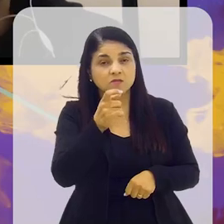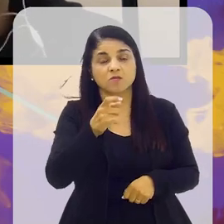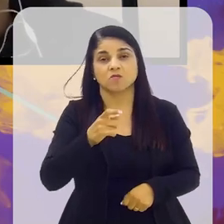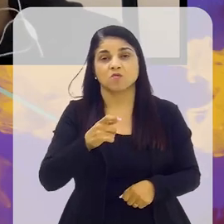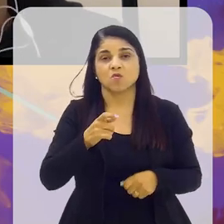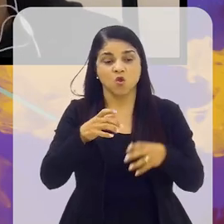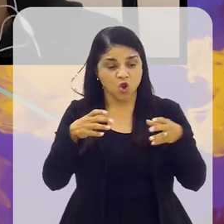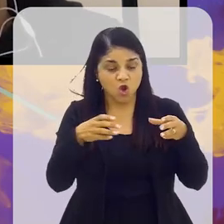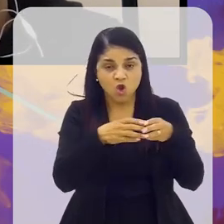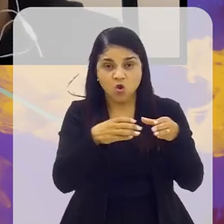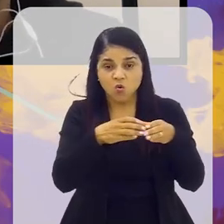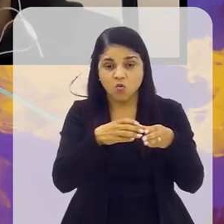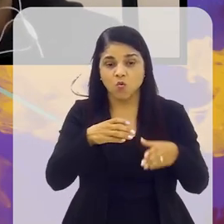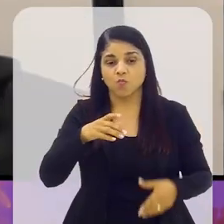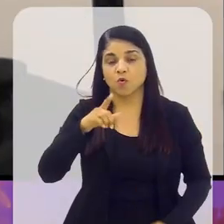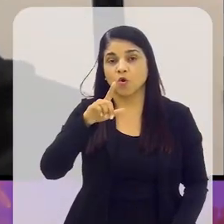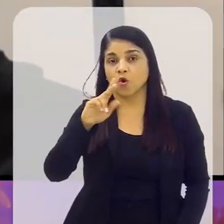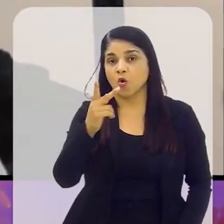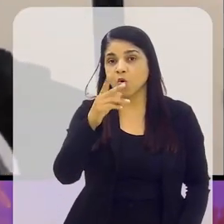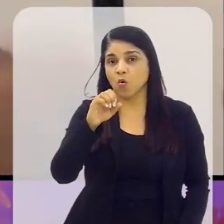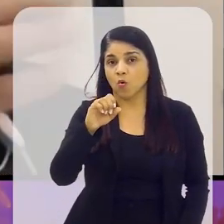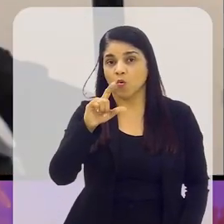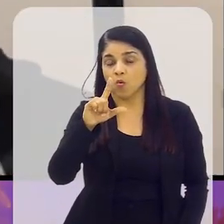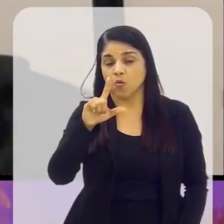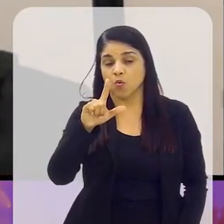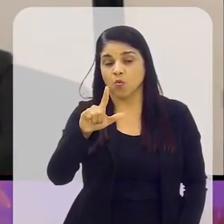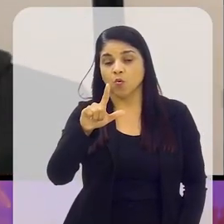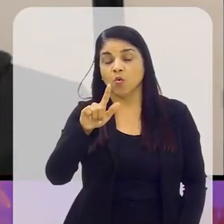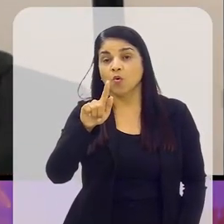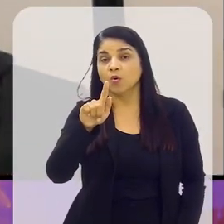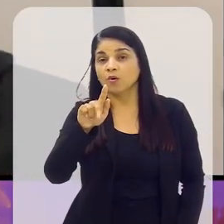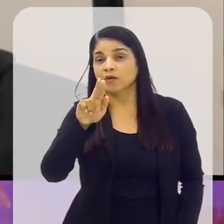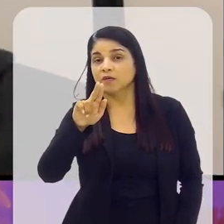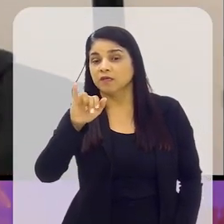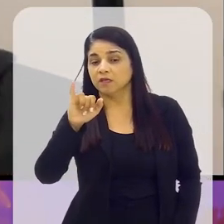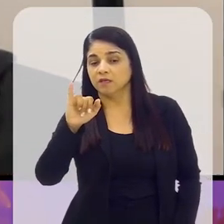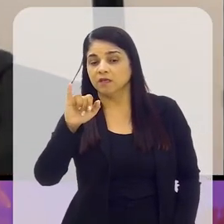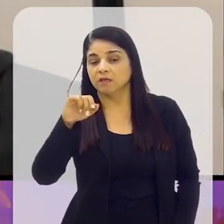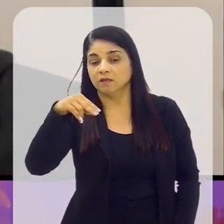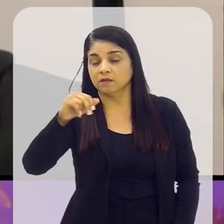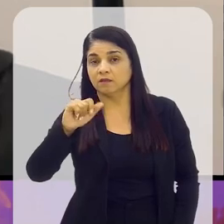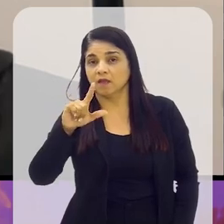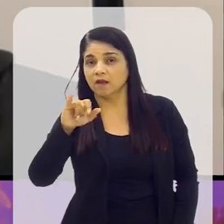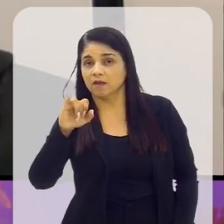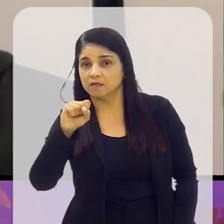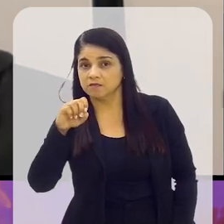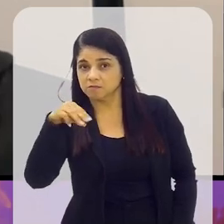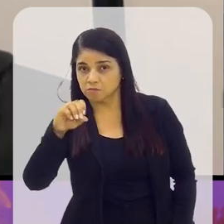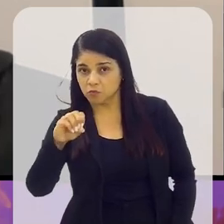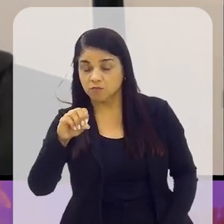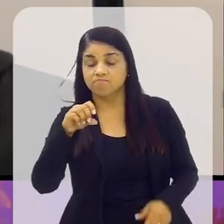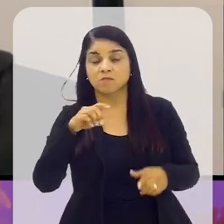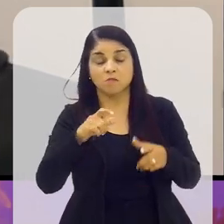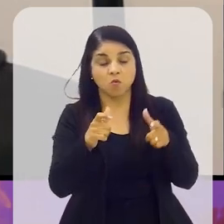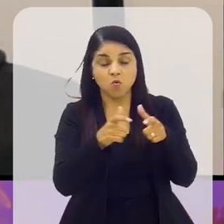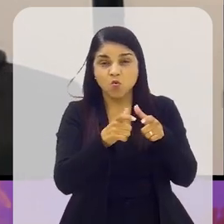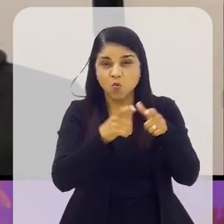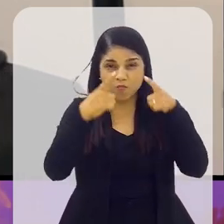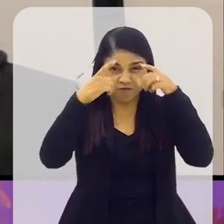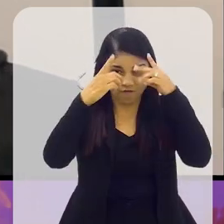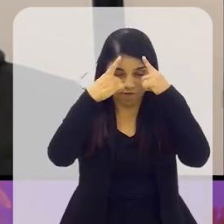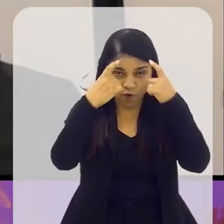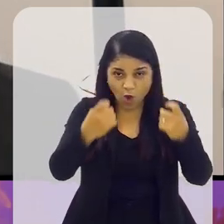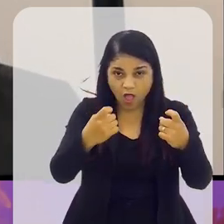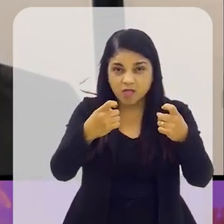hooliganismo na Inglaterra, ela atravessa o futebol inglês, mas ele vai ganhar uma dimensão realmente maior